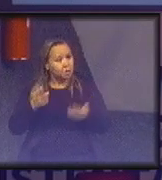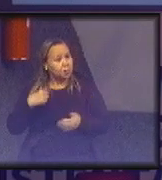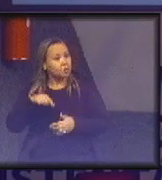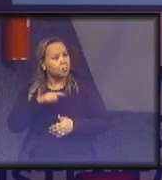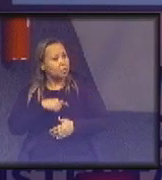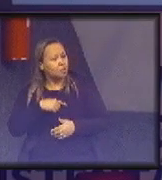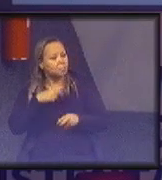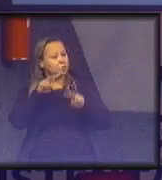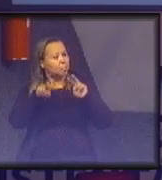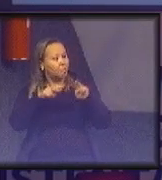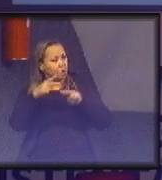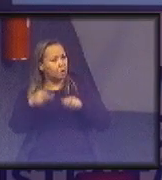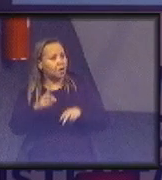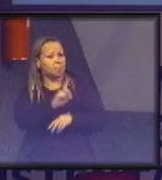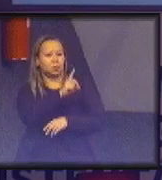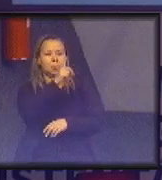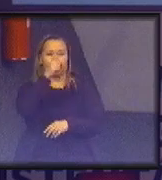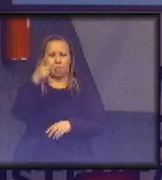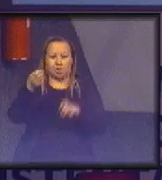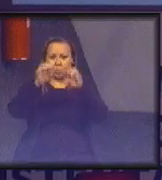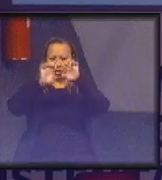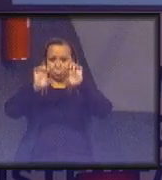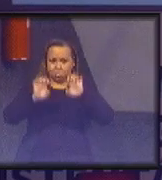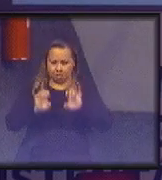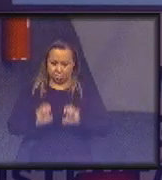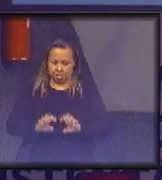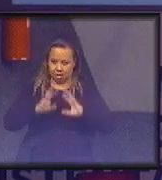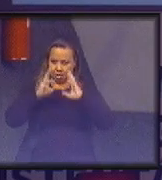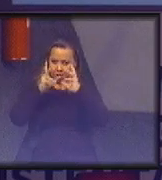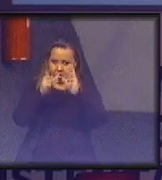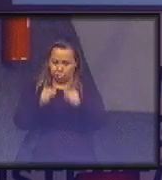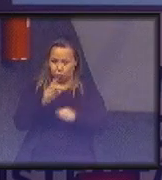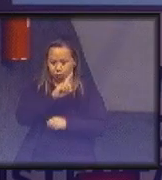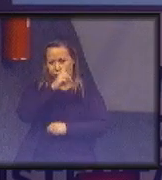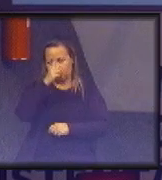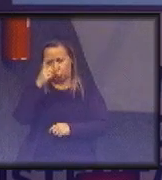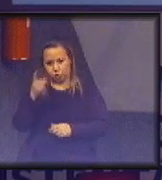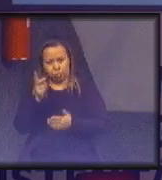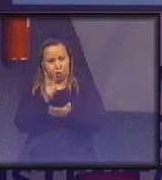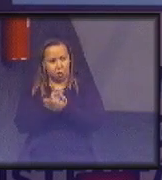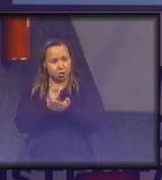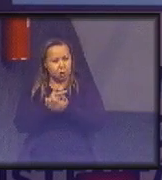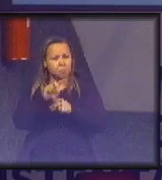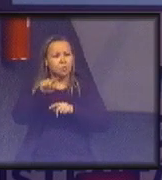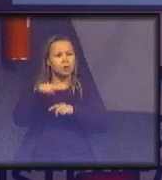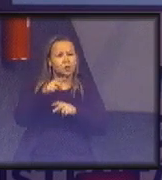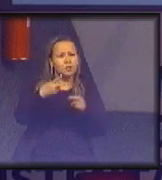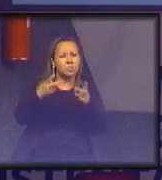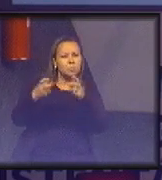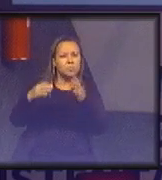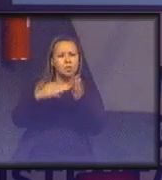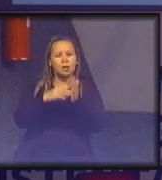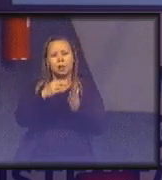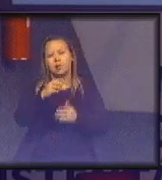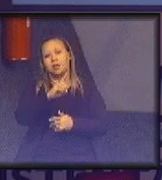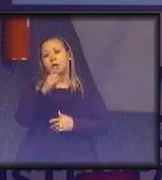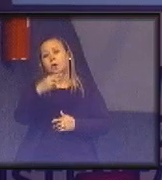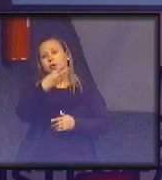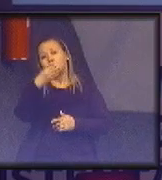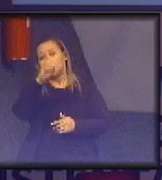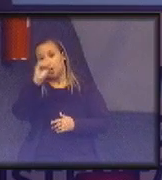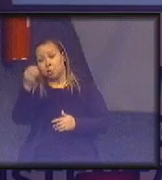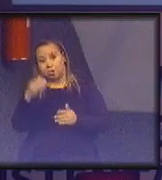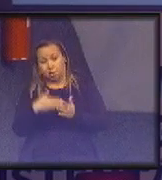datas que estão no sistema, que estão no Cumpridec, que é a data, sempre você vai mandar até o dia 30 do mês subsequente ao mês que